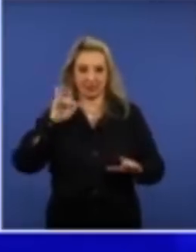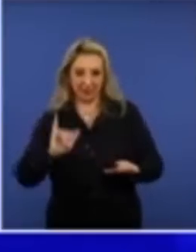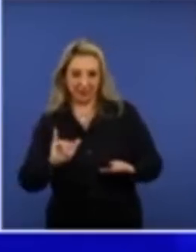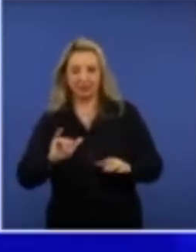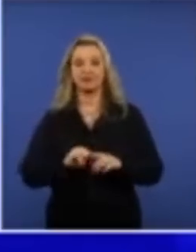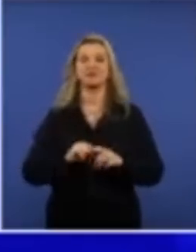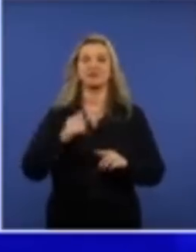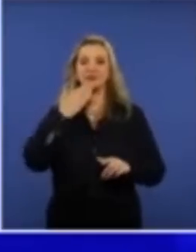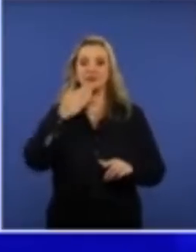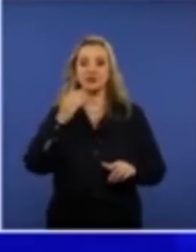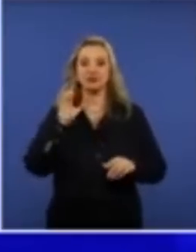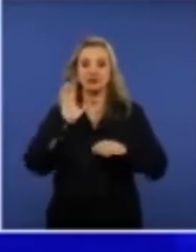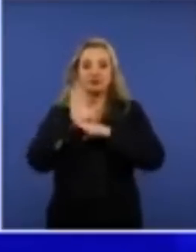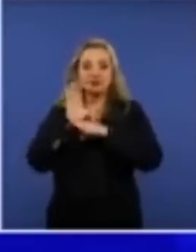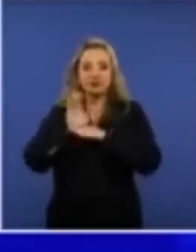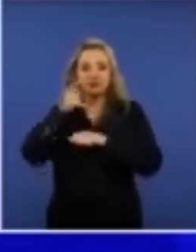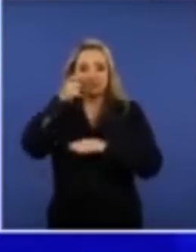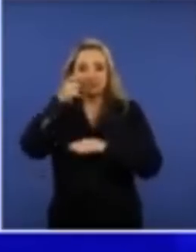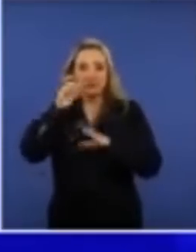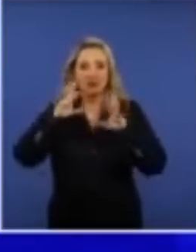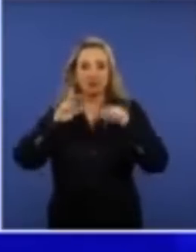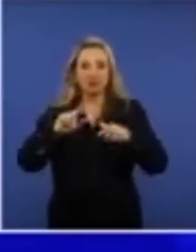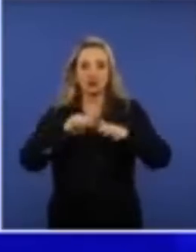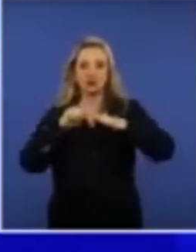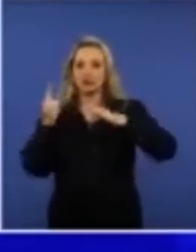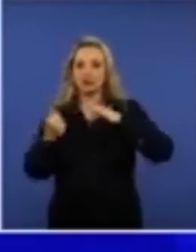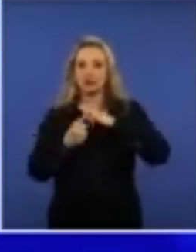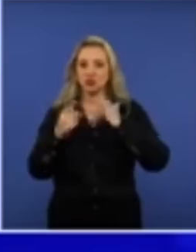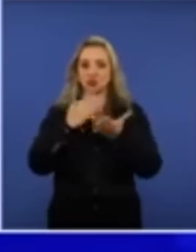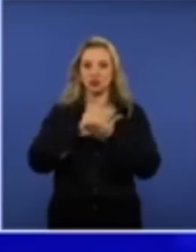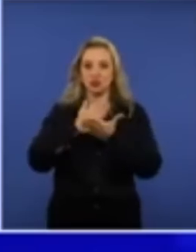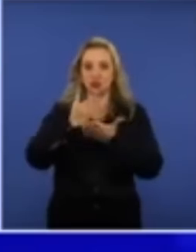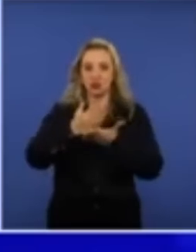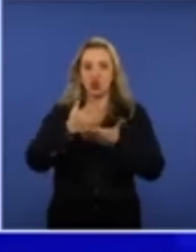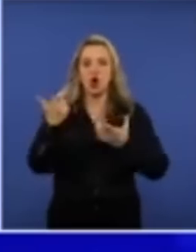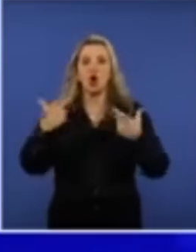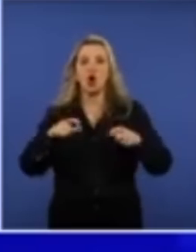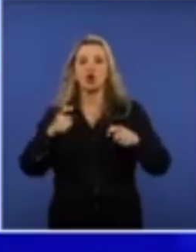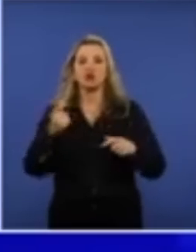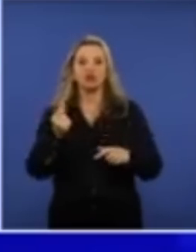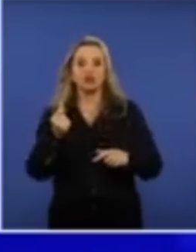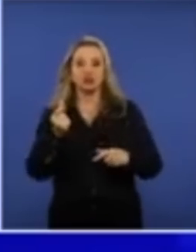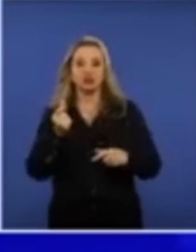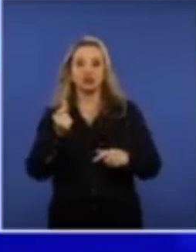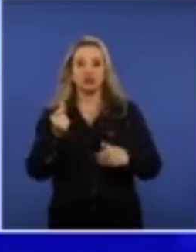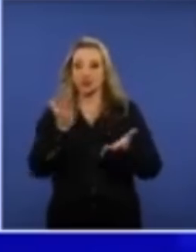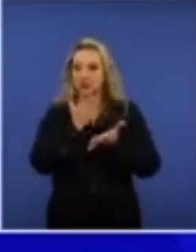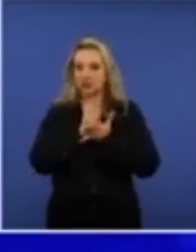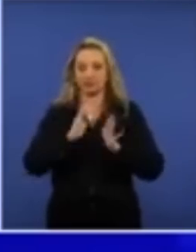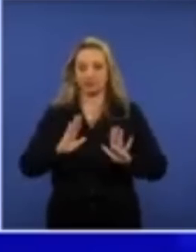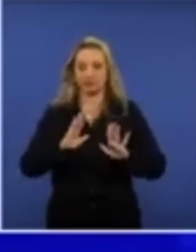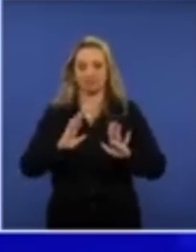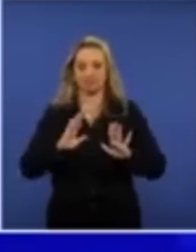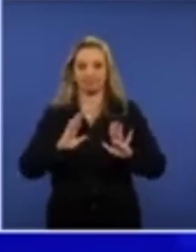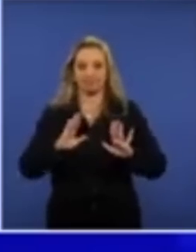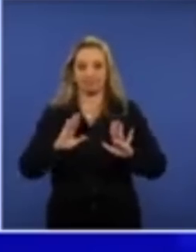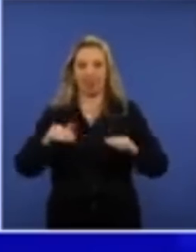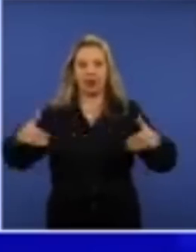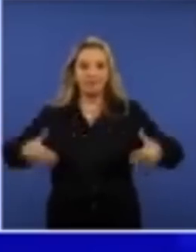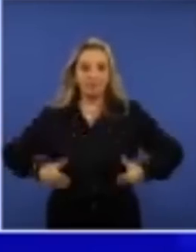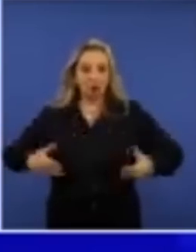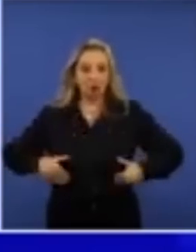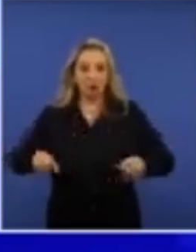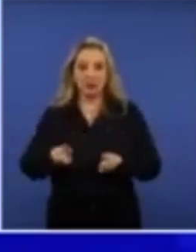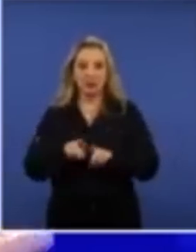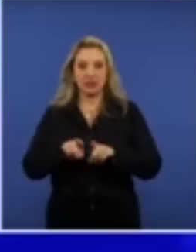você acompanhe os detalhes nas minhas redes, todas as fontes de financiamento, de onde é que vem o dinheiro e com isso eu acabo definitivamente com a fome